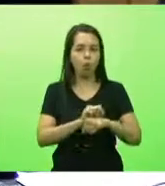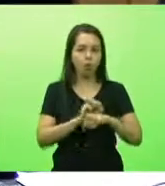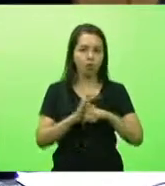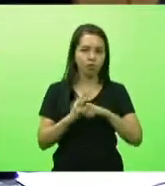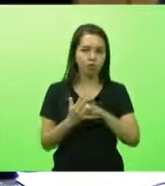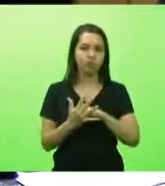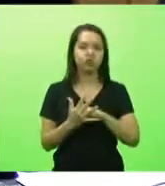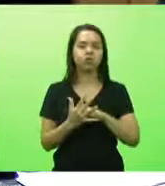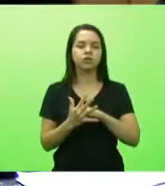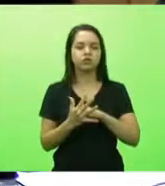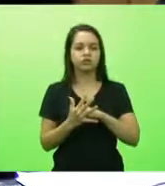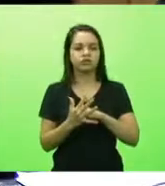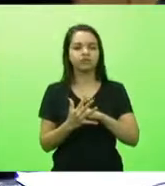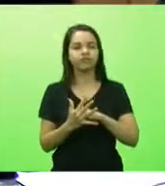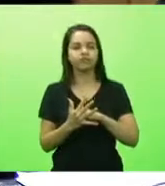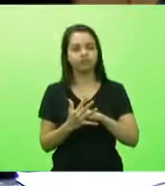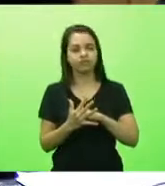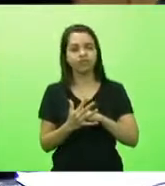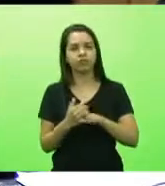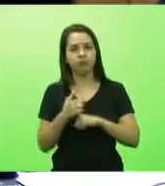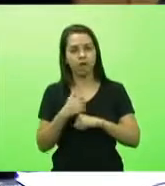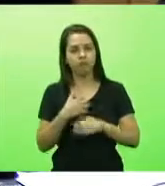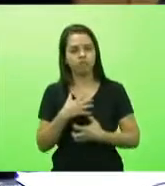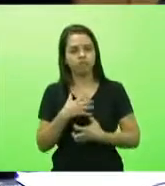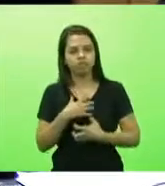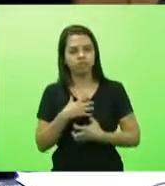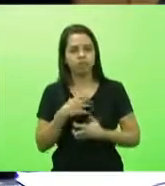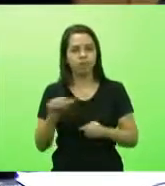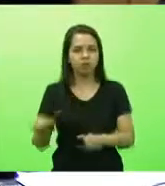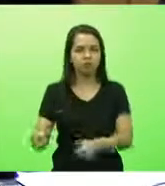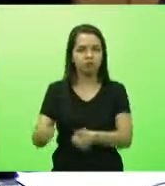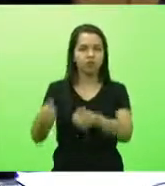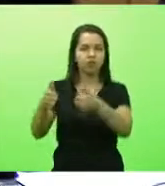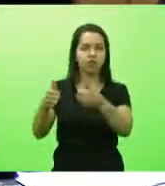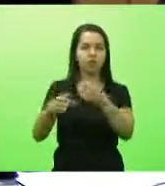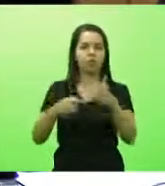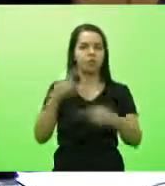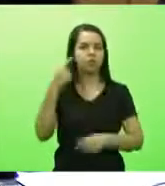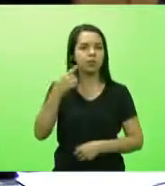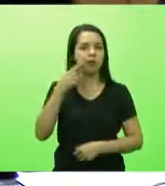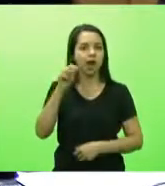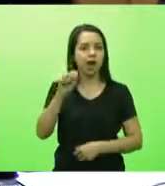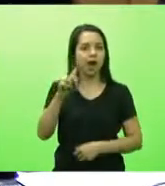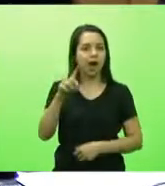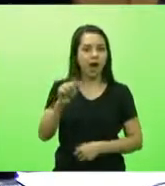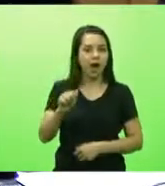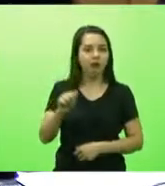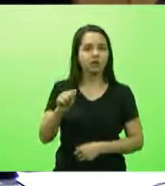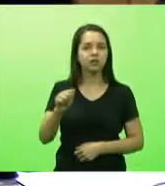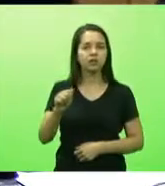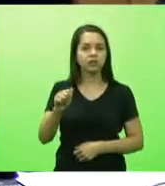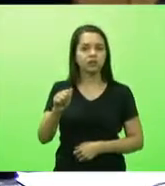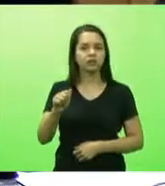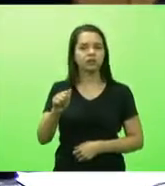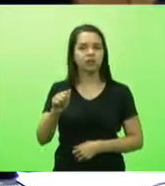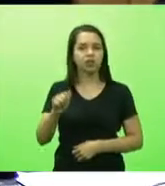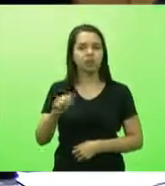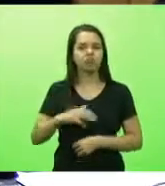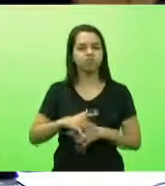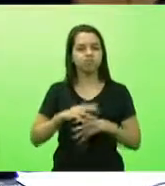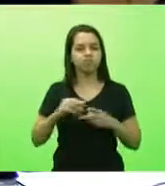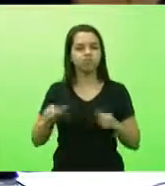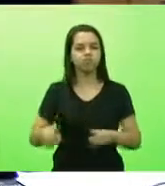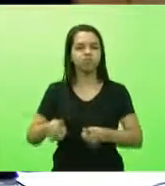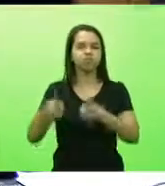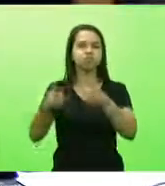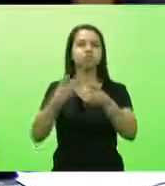votos que se reestabeleçam, deputada Ada, que volte às suas atividades, uma grande deputada, e que nós estamos